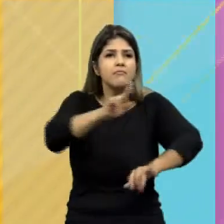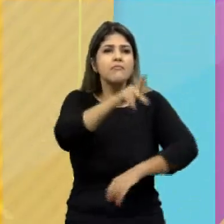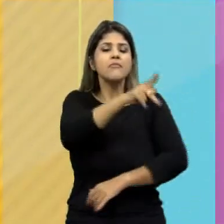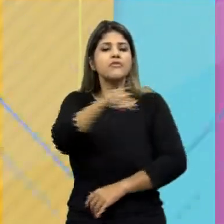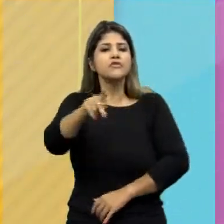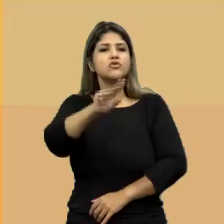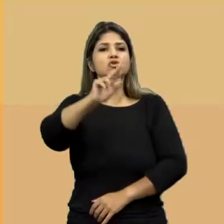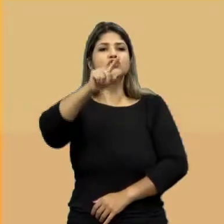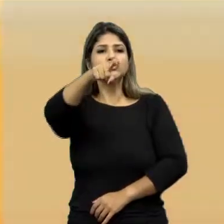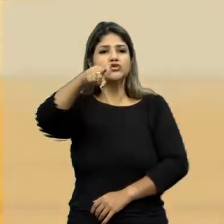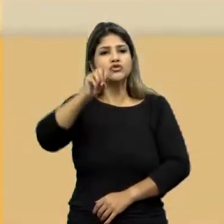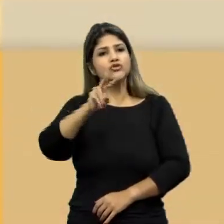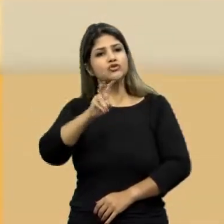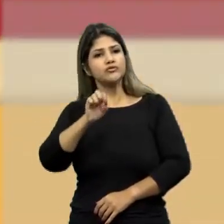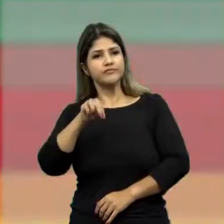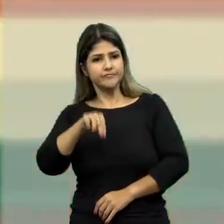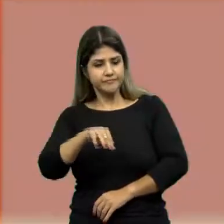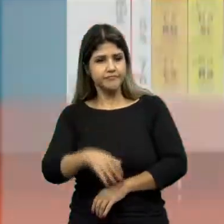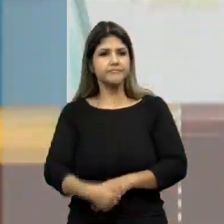professor Chóven.